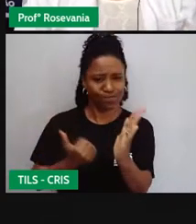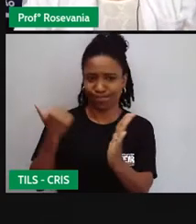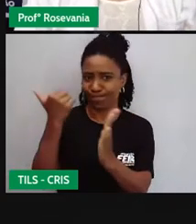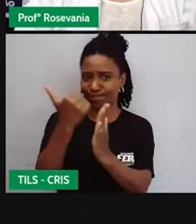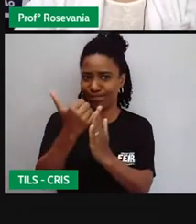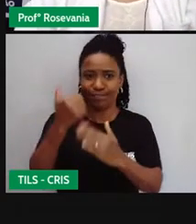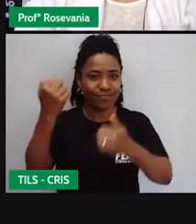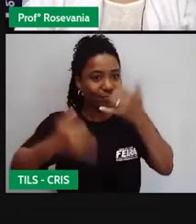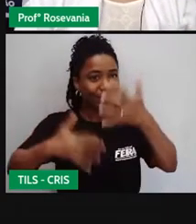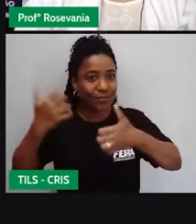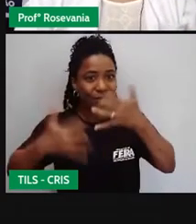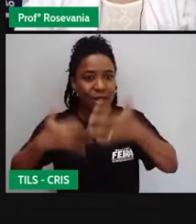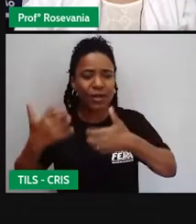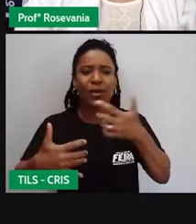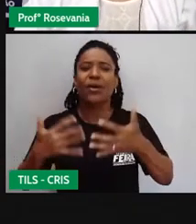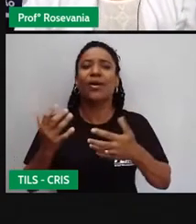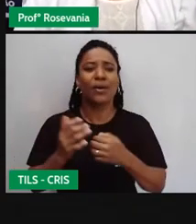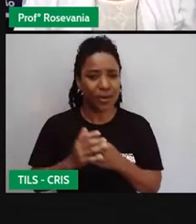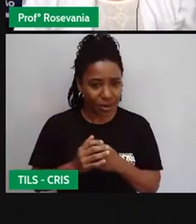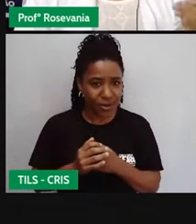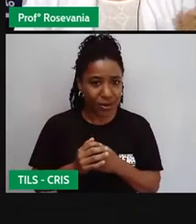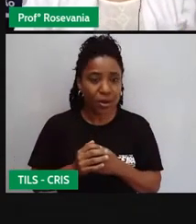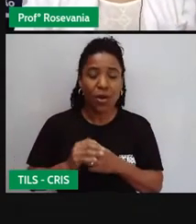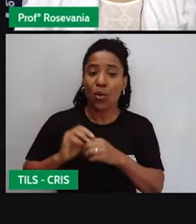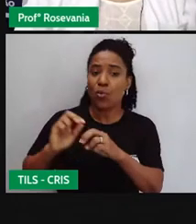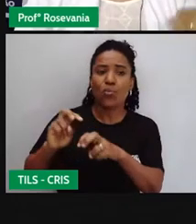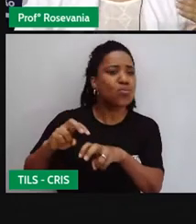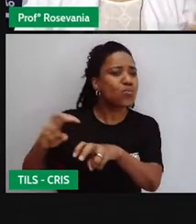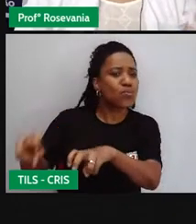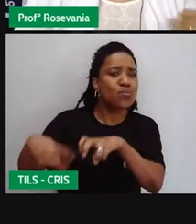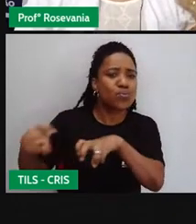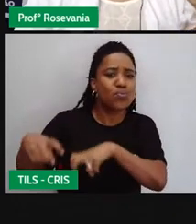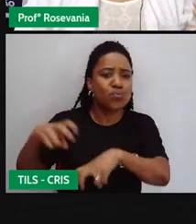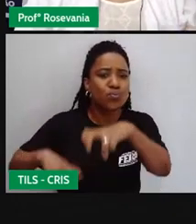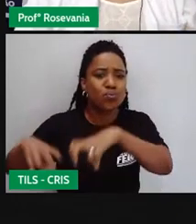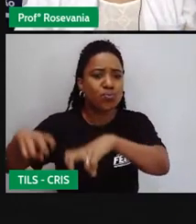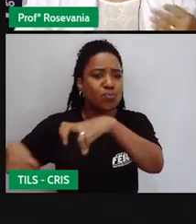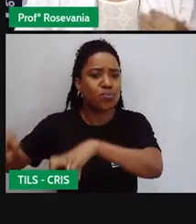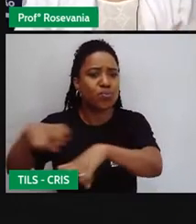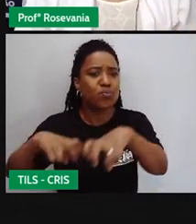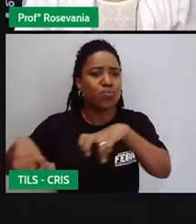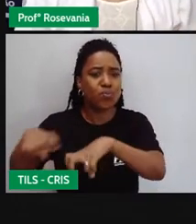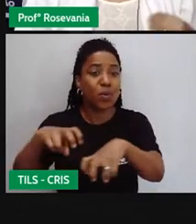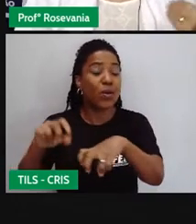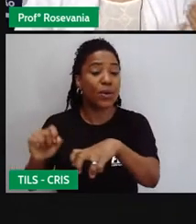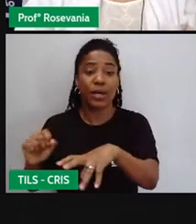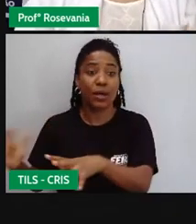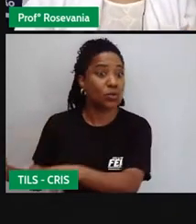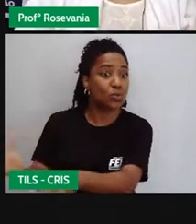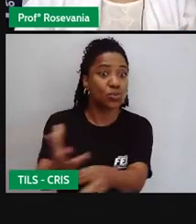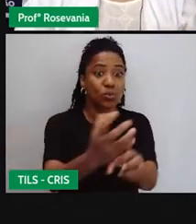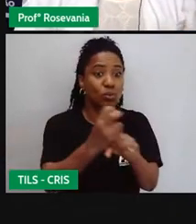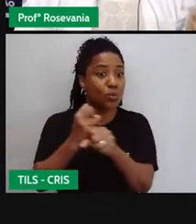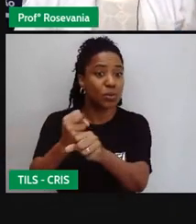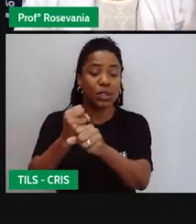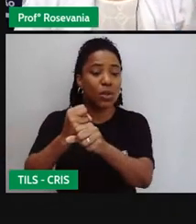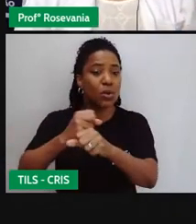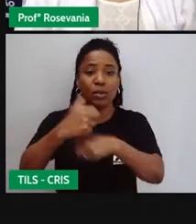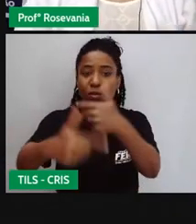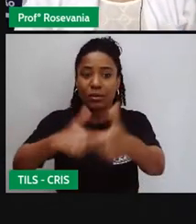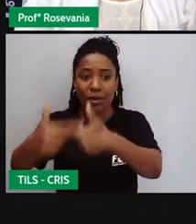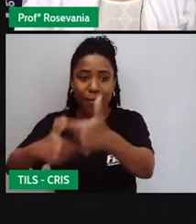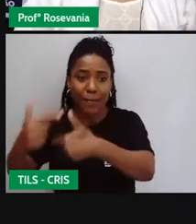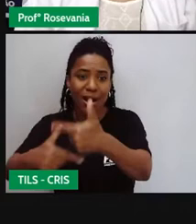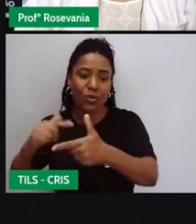Então, o que é esse agronegócio? É a junção de inúmeras atividades que envolve de forma direta ou